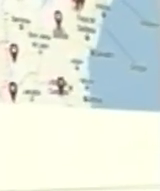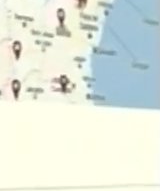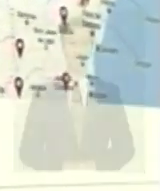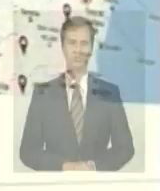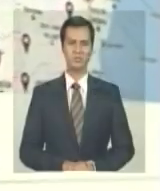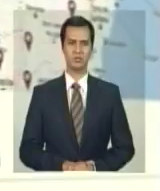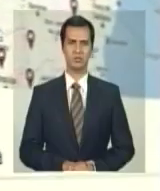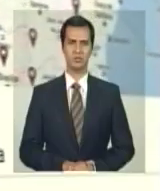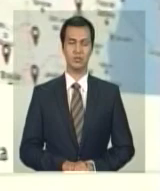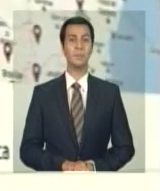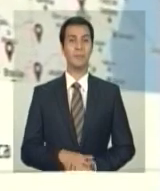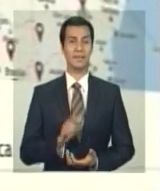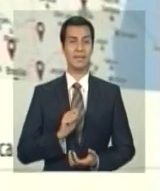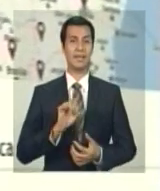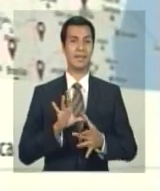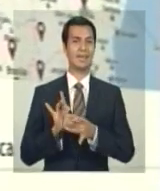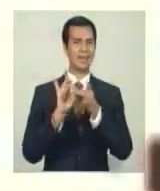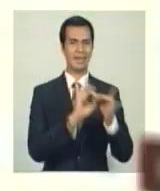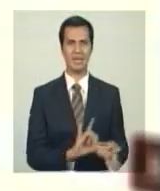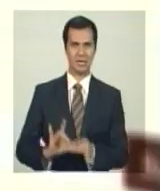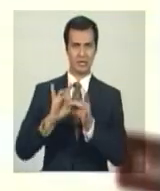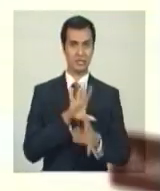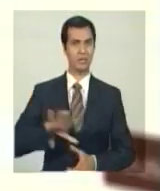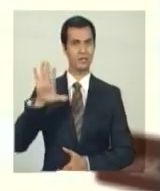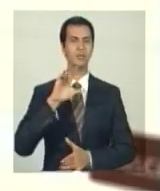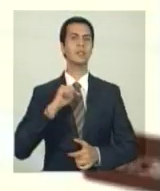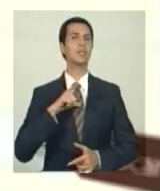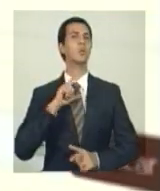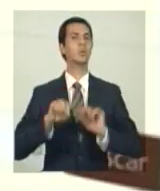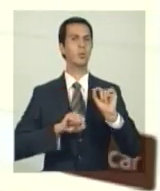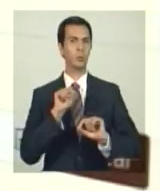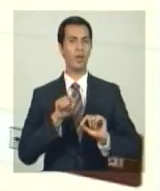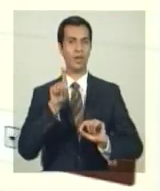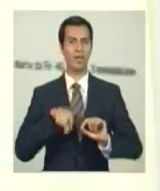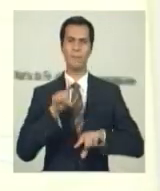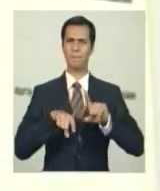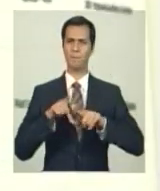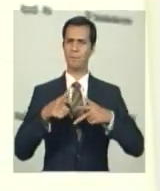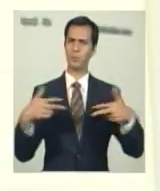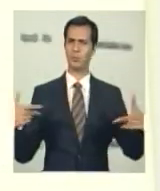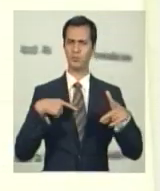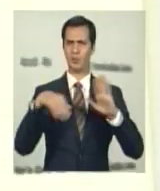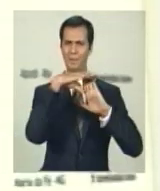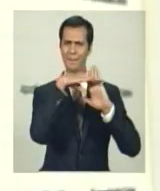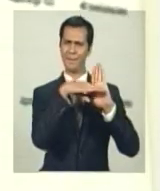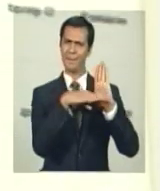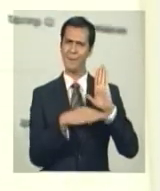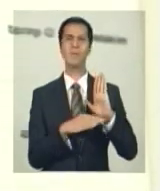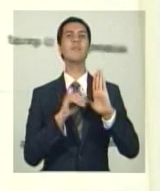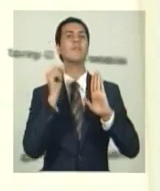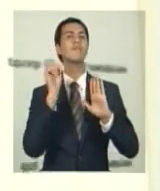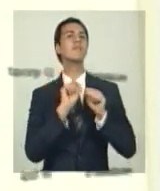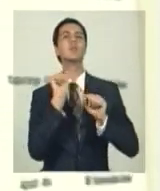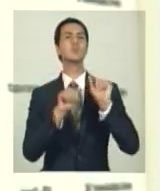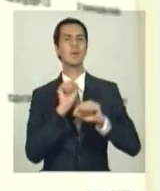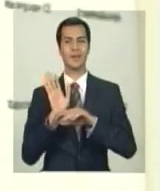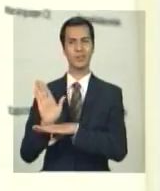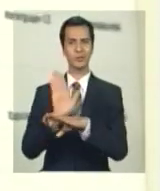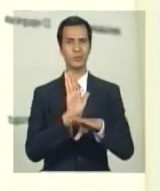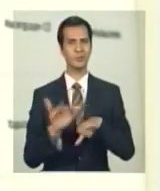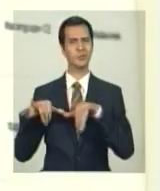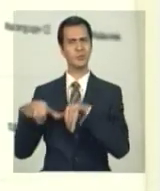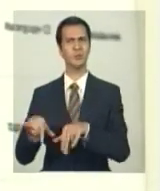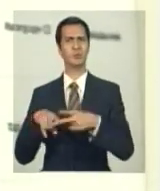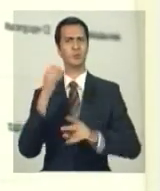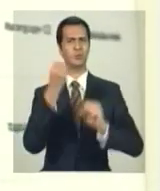catálogo de produtos da agricultura familiar que facilita a compra pelo comércio, indústria, redes hoteleiras e